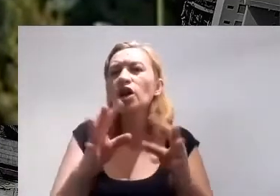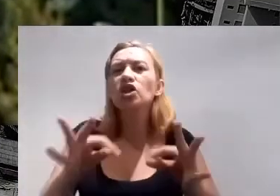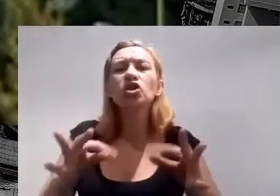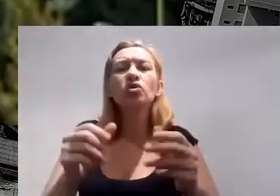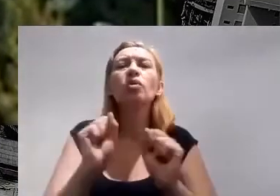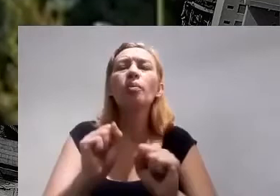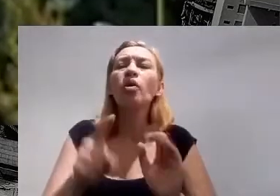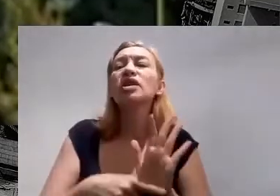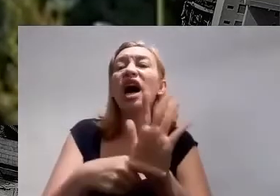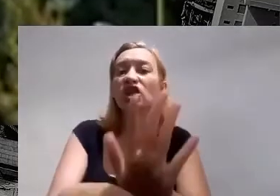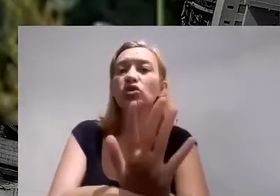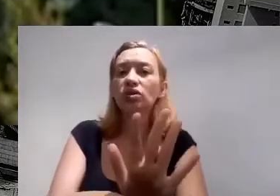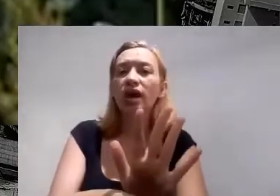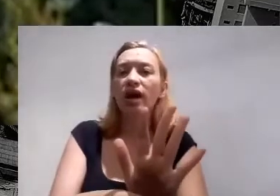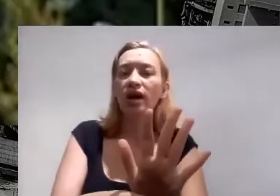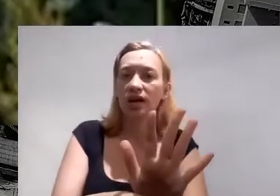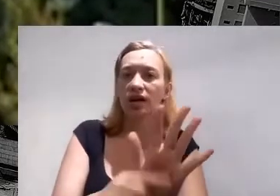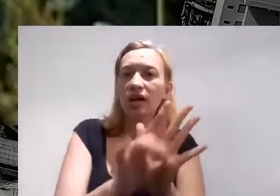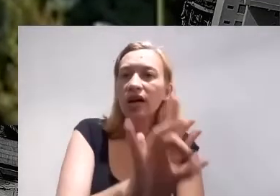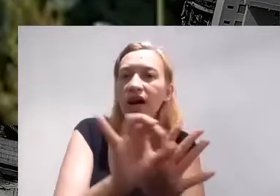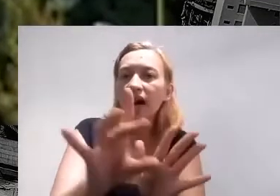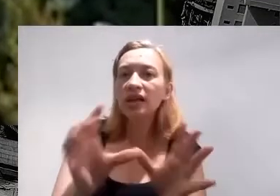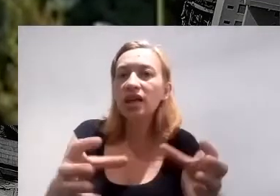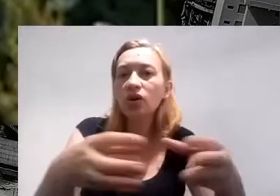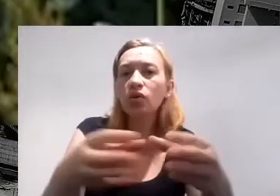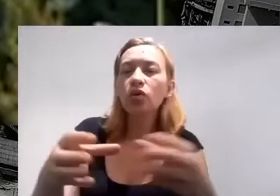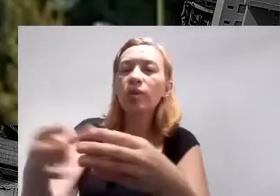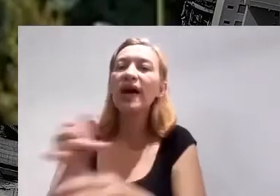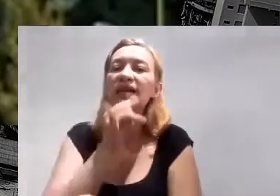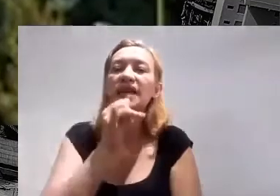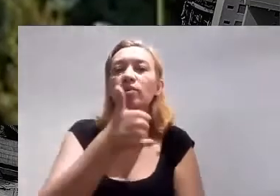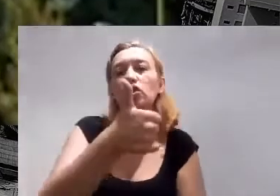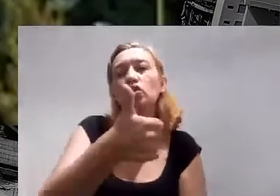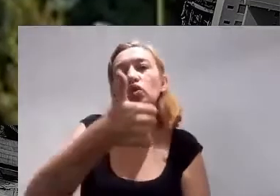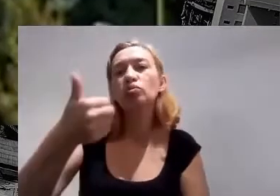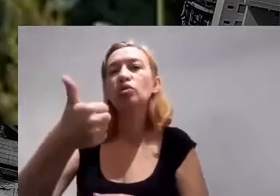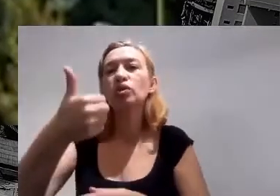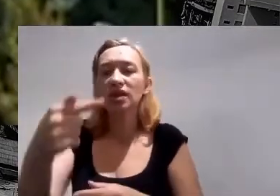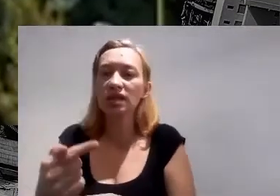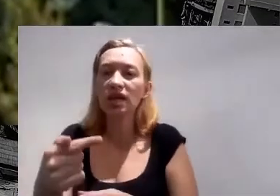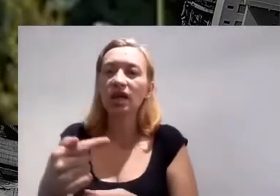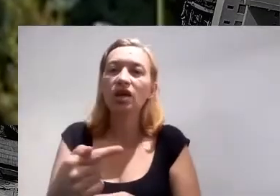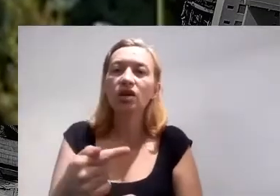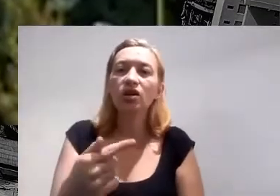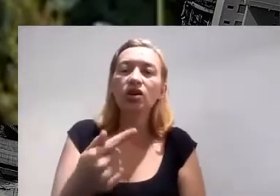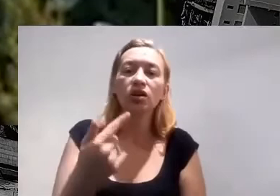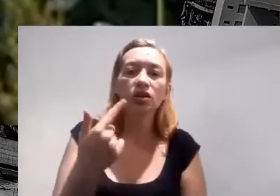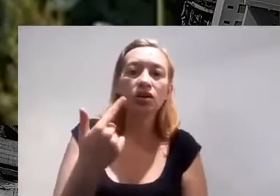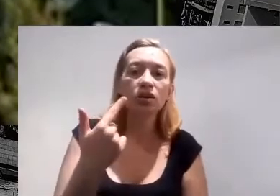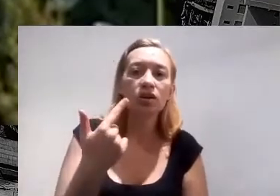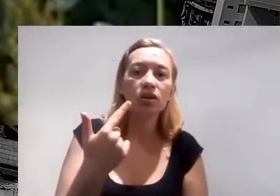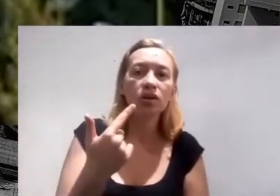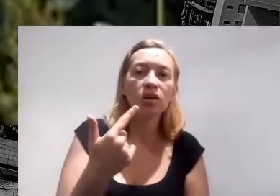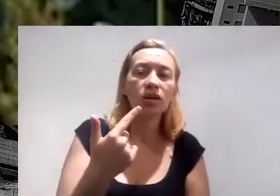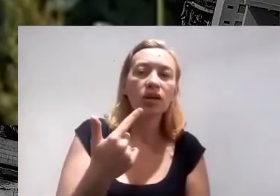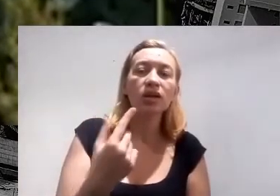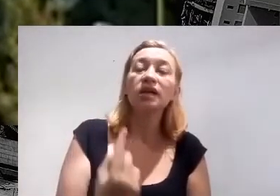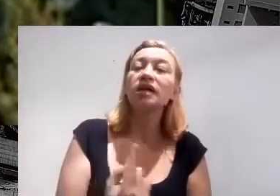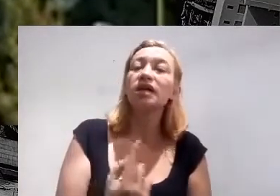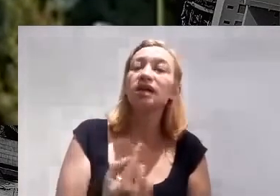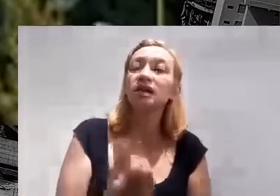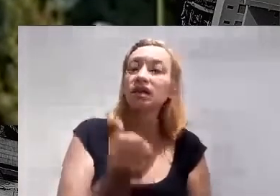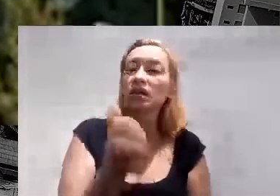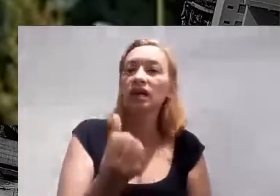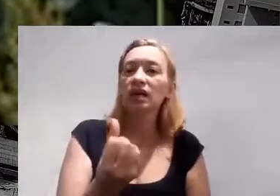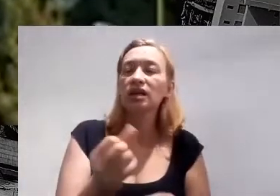jornada. Te dando um exemplo, em 2017, gente criou o SAVE, que é o Sistema de Autoavaliação de Eficiência